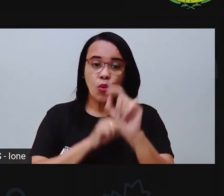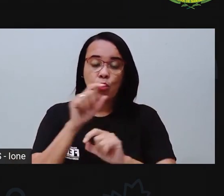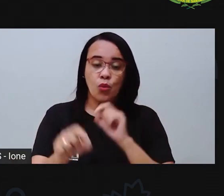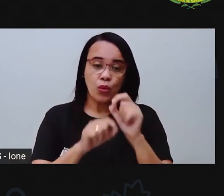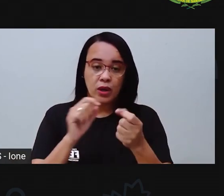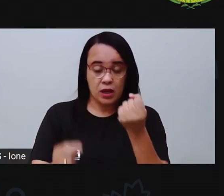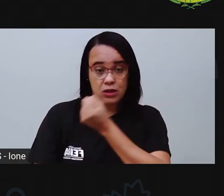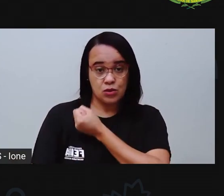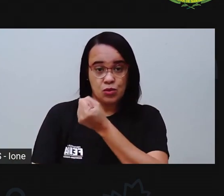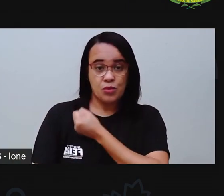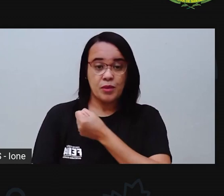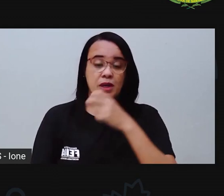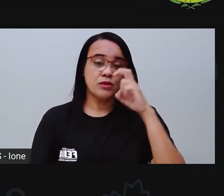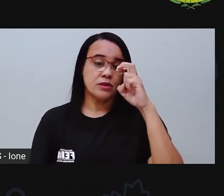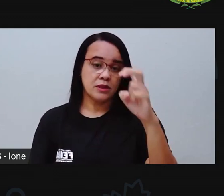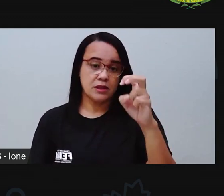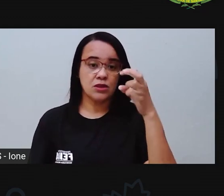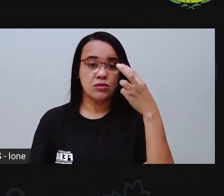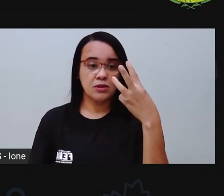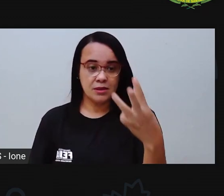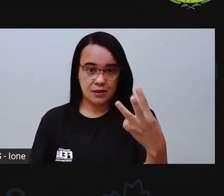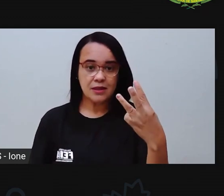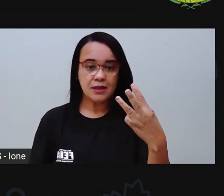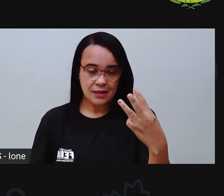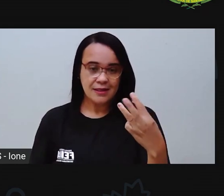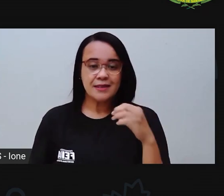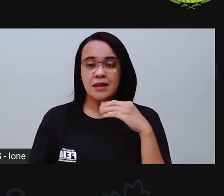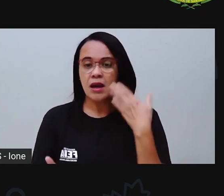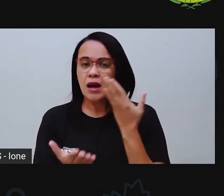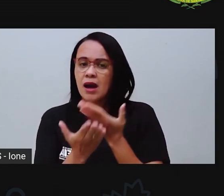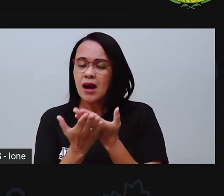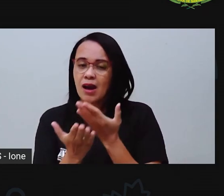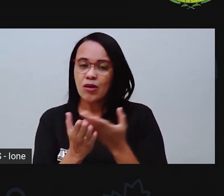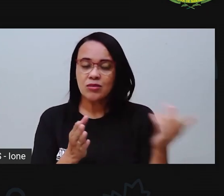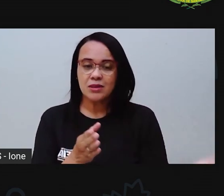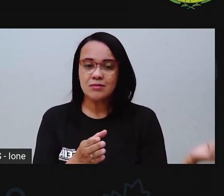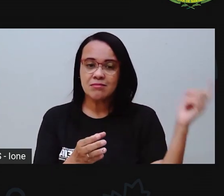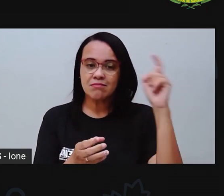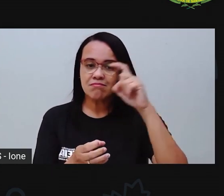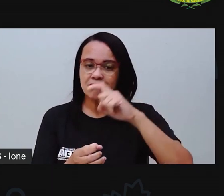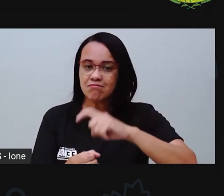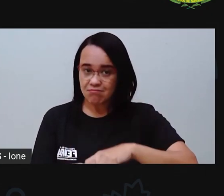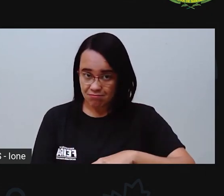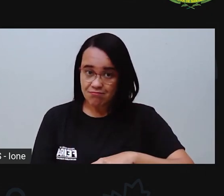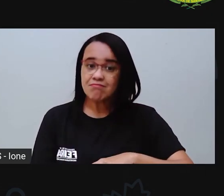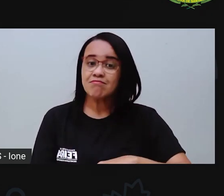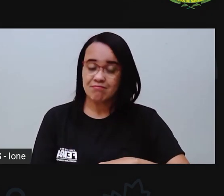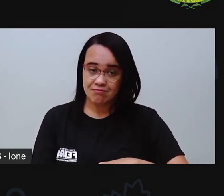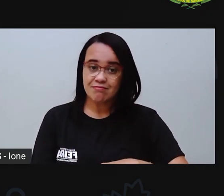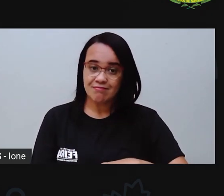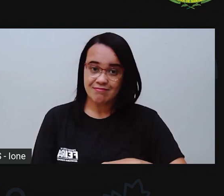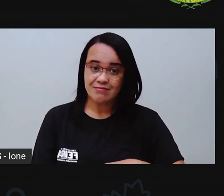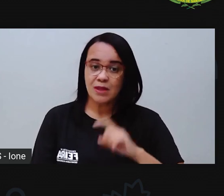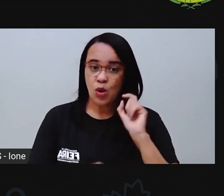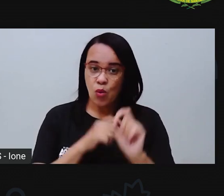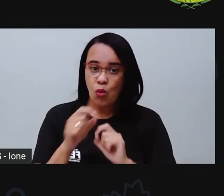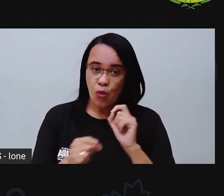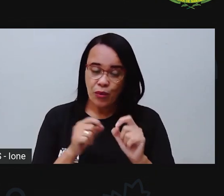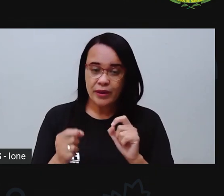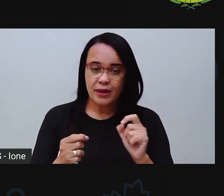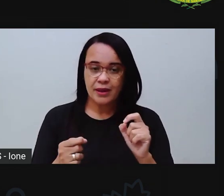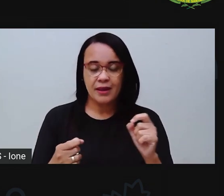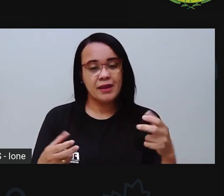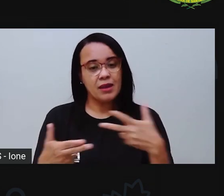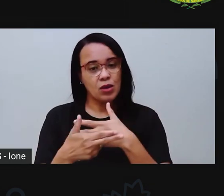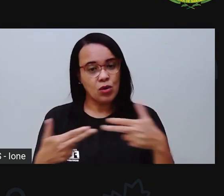53. E é uma aula, né, que a gente vem retomar, ou seja, vai revisar algumas coisas que nós